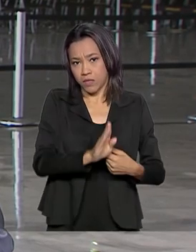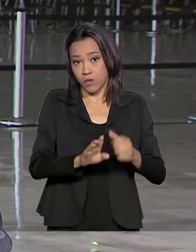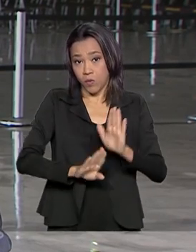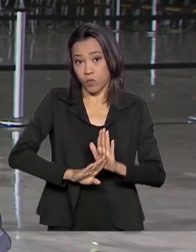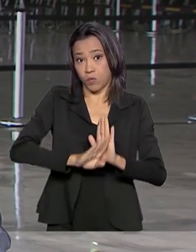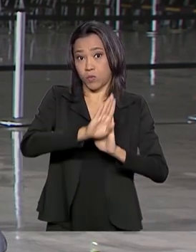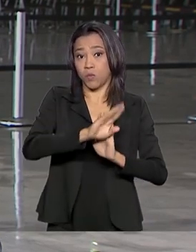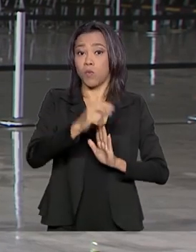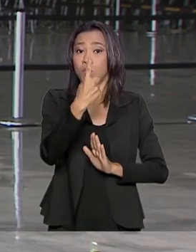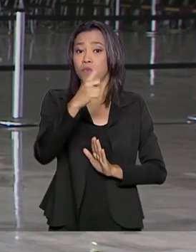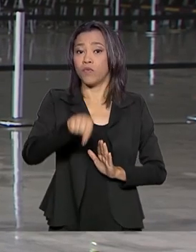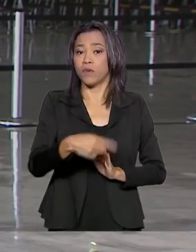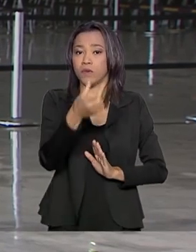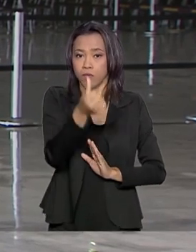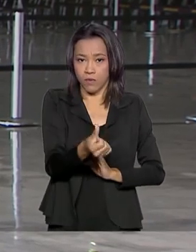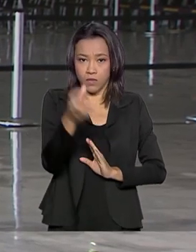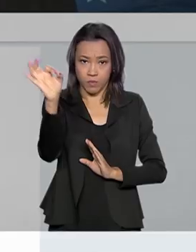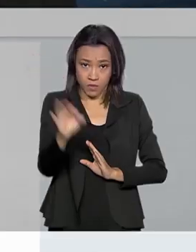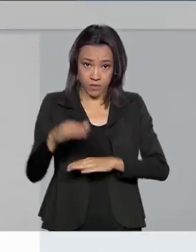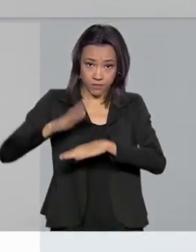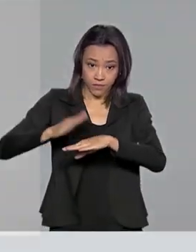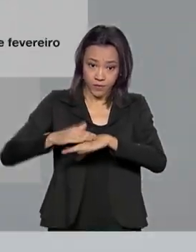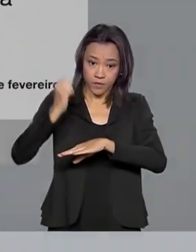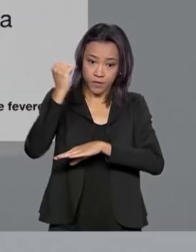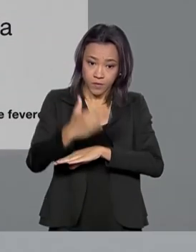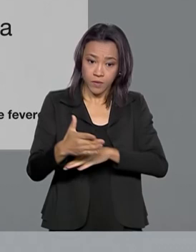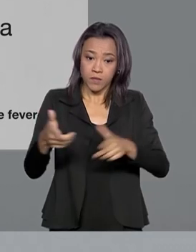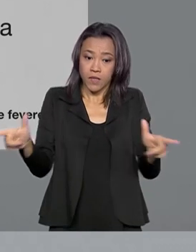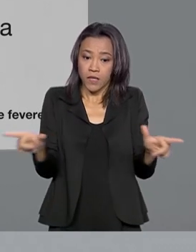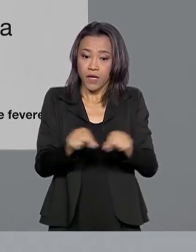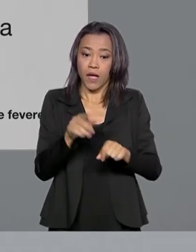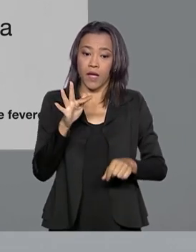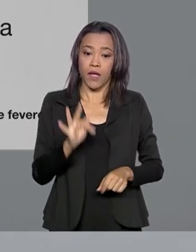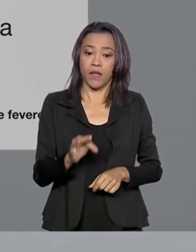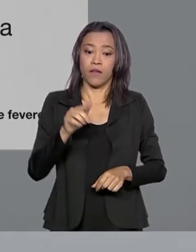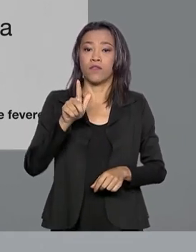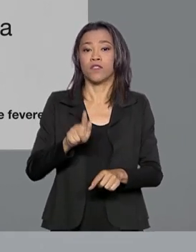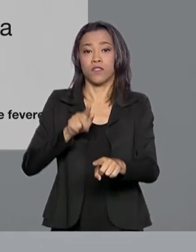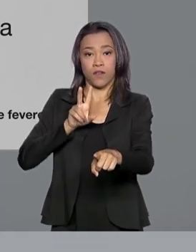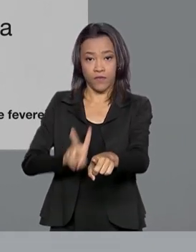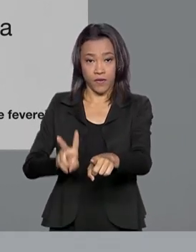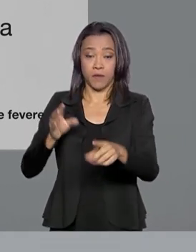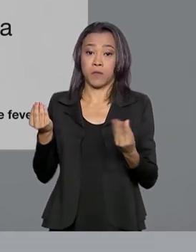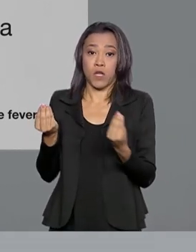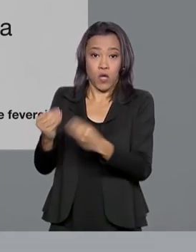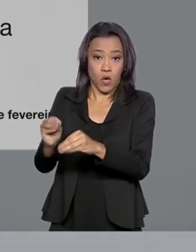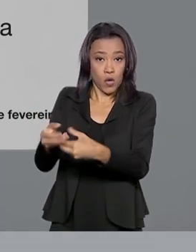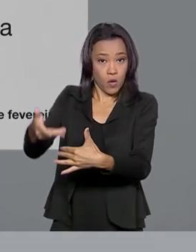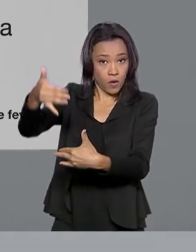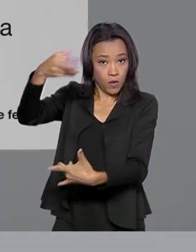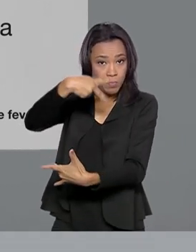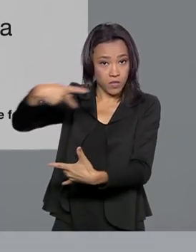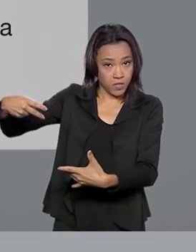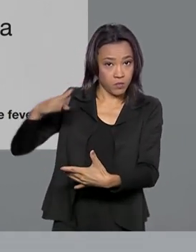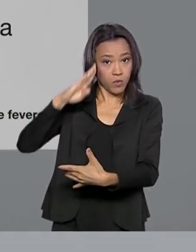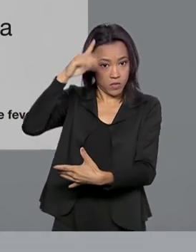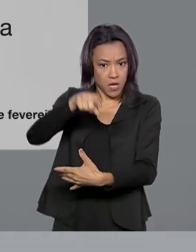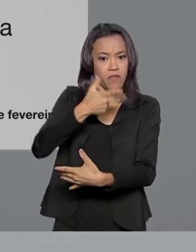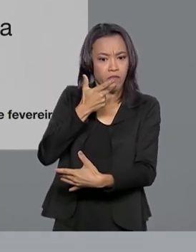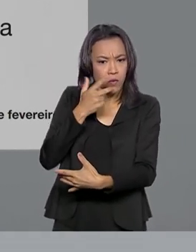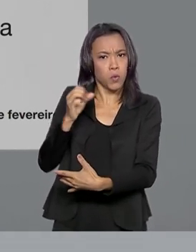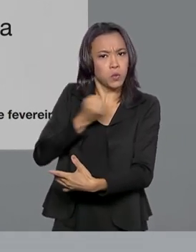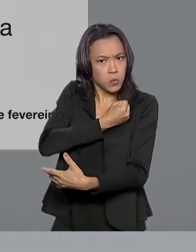% segundo a Fundação Getúlio Vargas. O presidente Jair Bolsonaro comemorou nas redes sociais esses números. Ele disse que isso